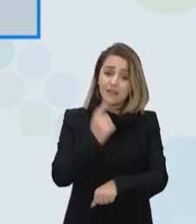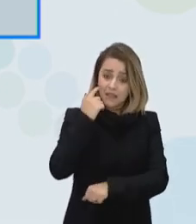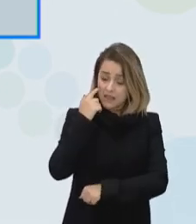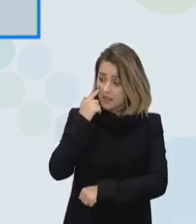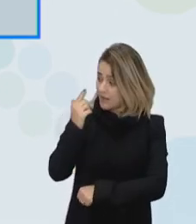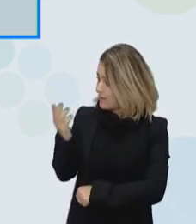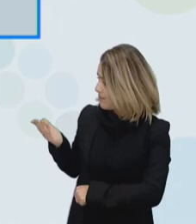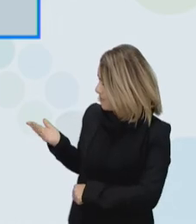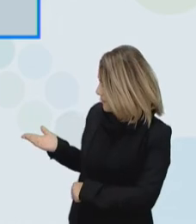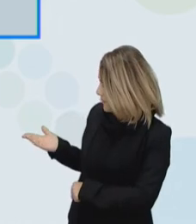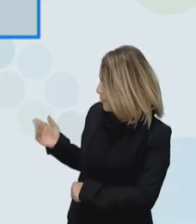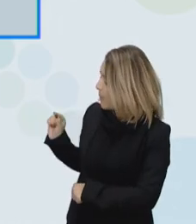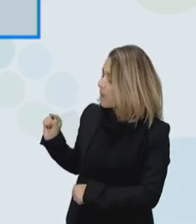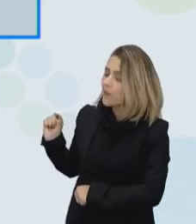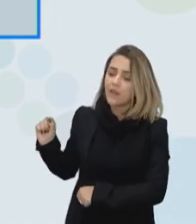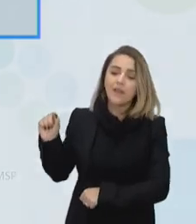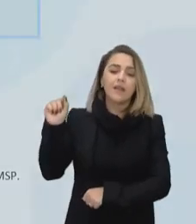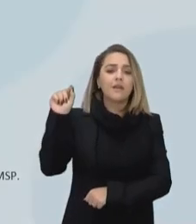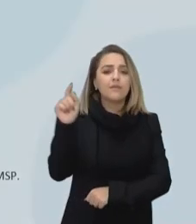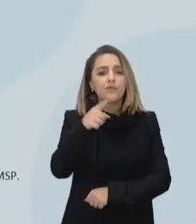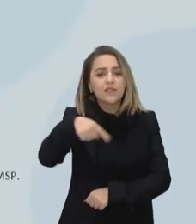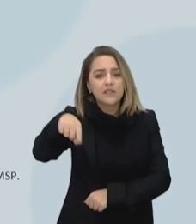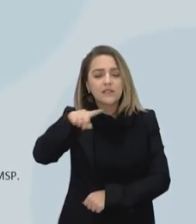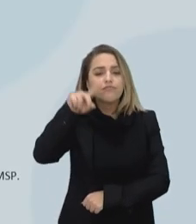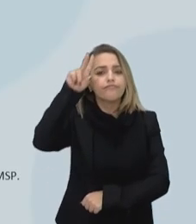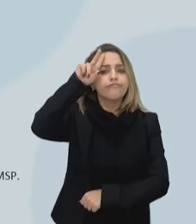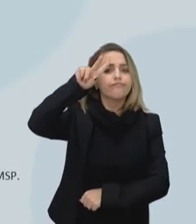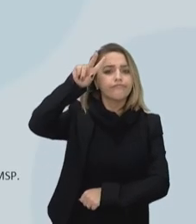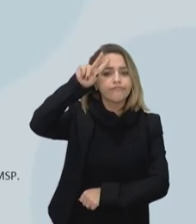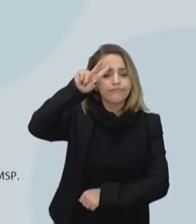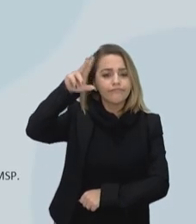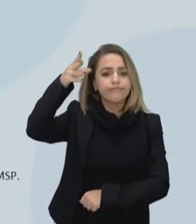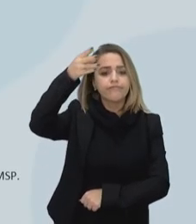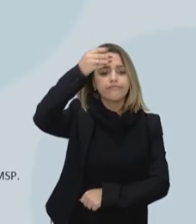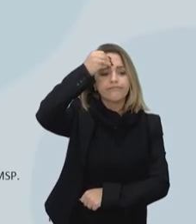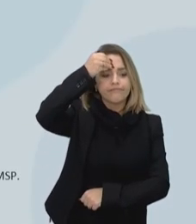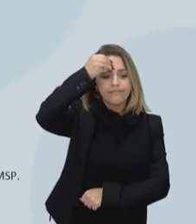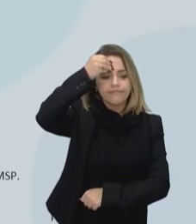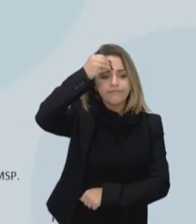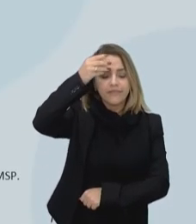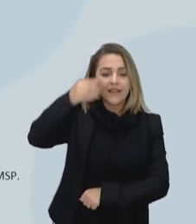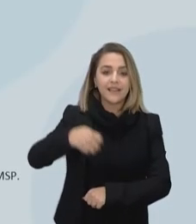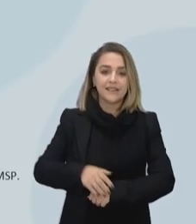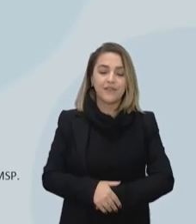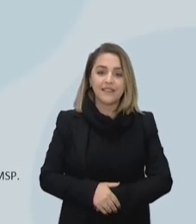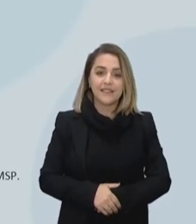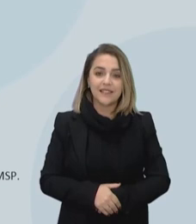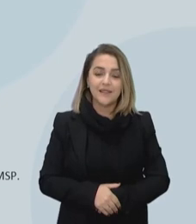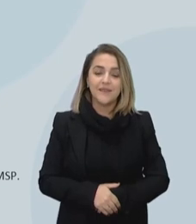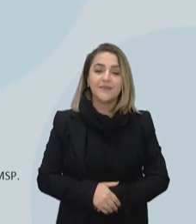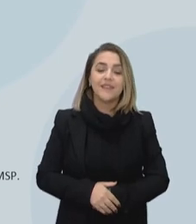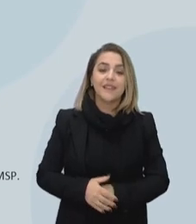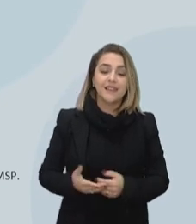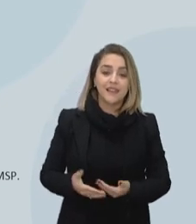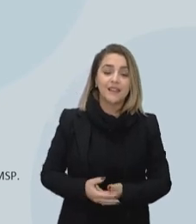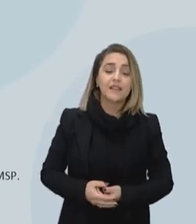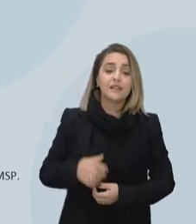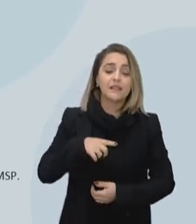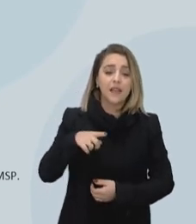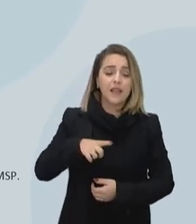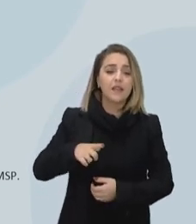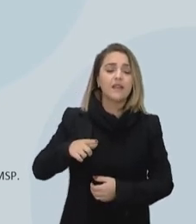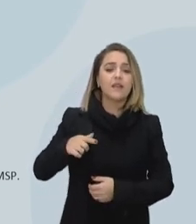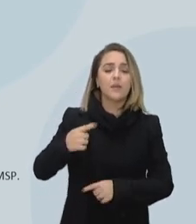um lembrete que é há que se frisar que tal proporção não era semelhante antes da implantação dessas